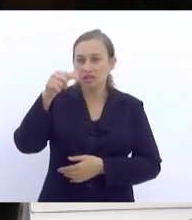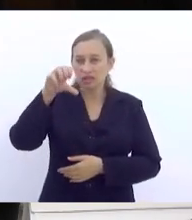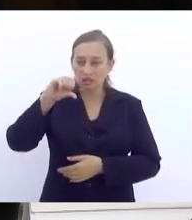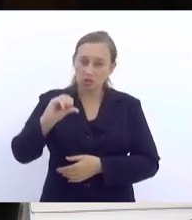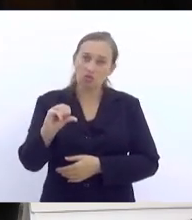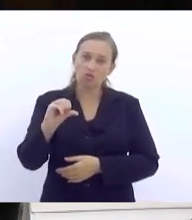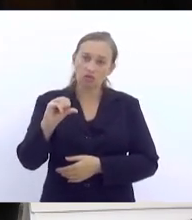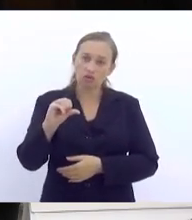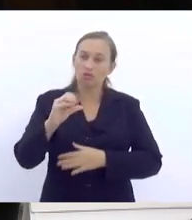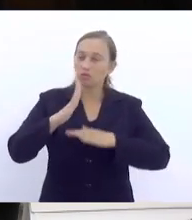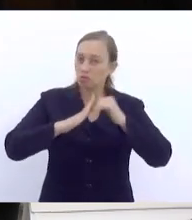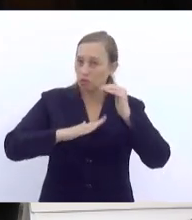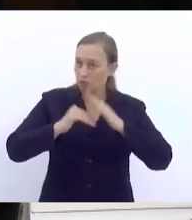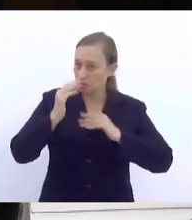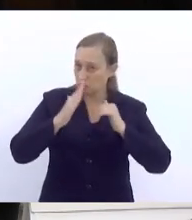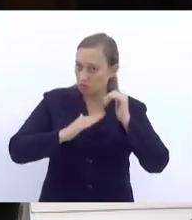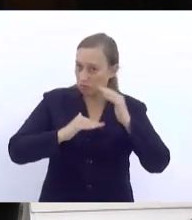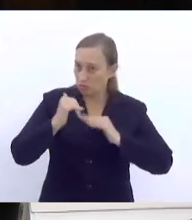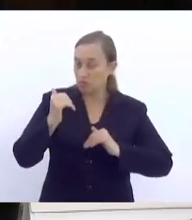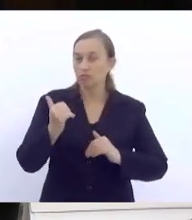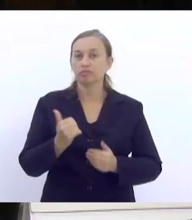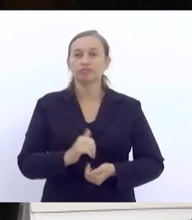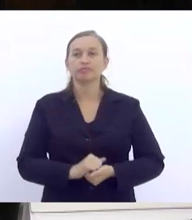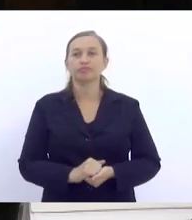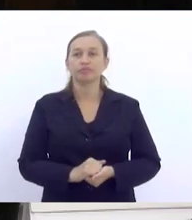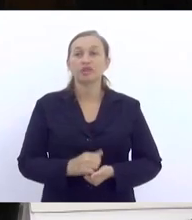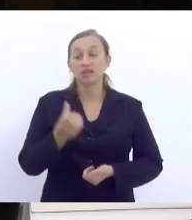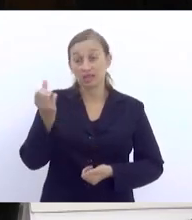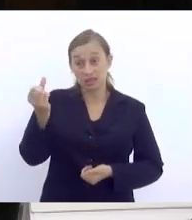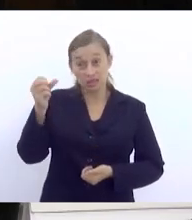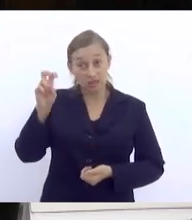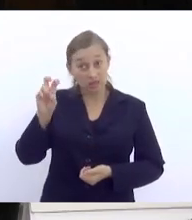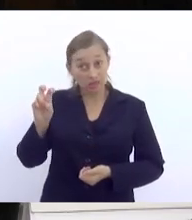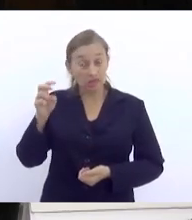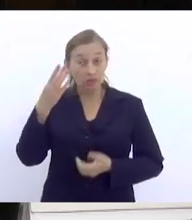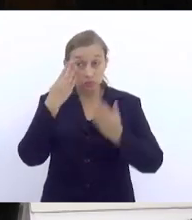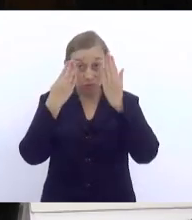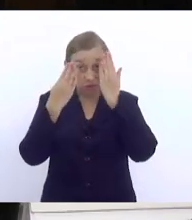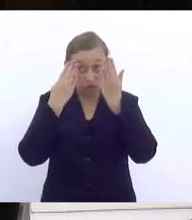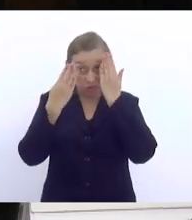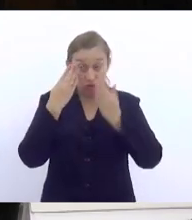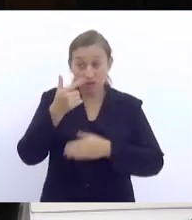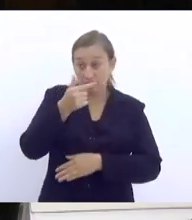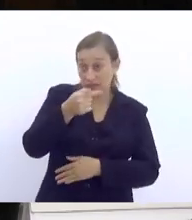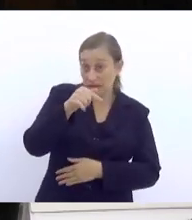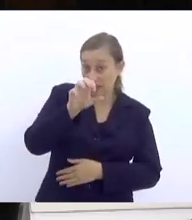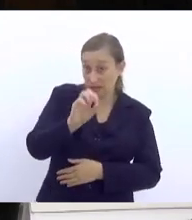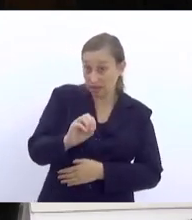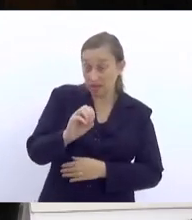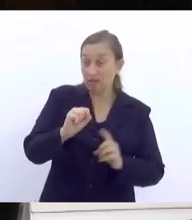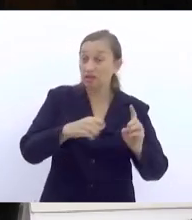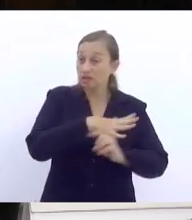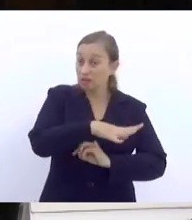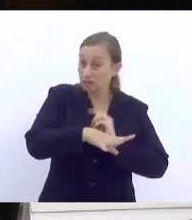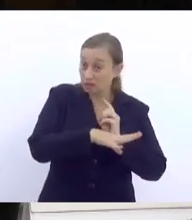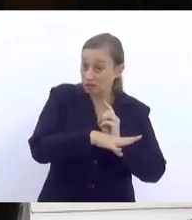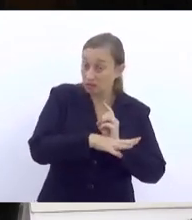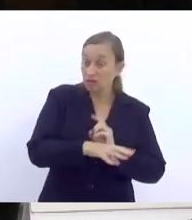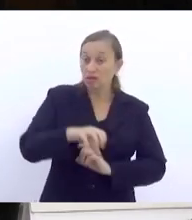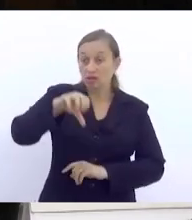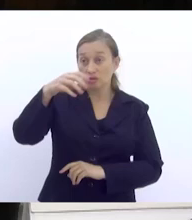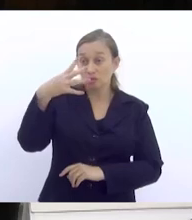179 profissionais, sendo 65 psicólogos, 70 assistentes sociais e